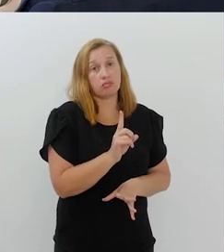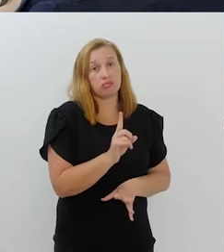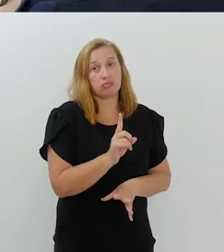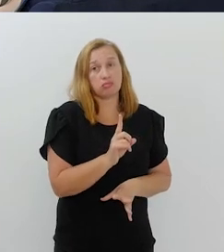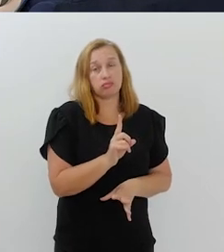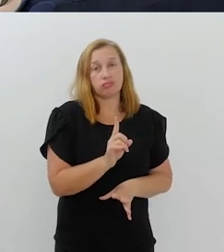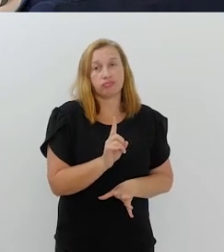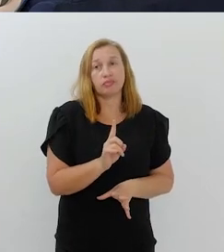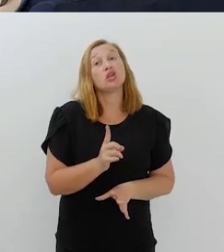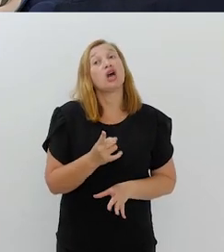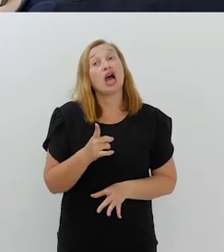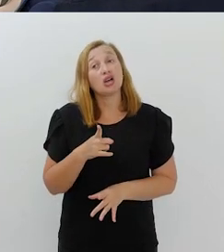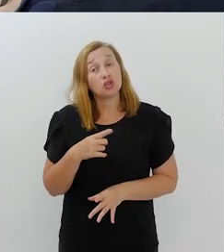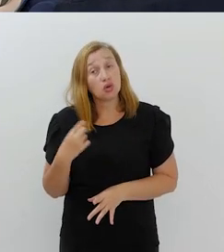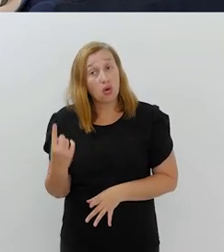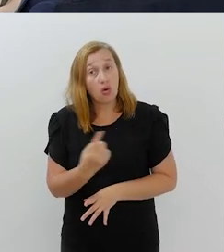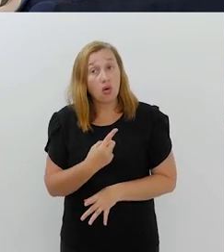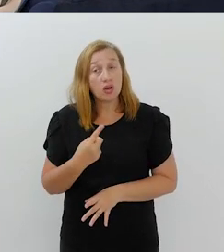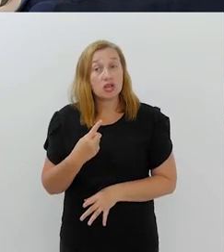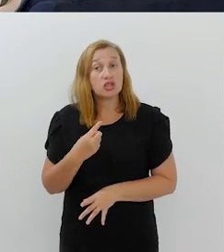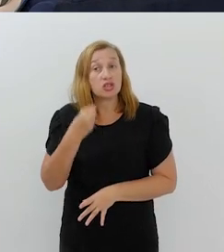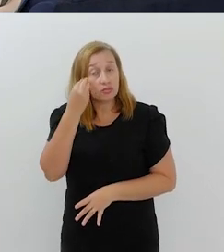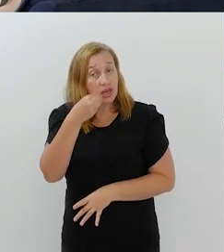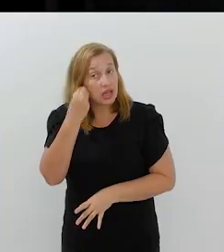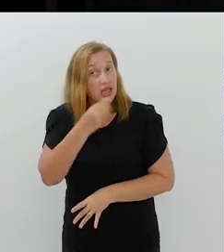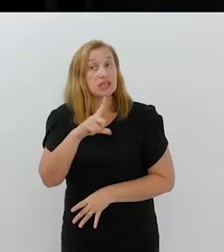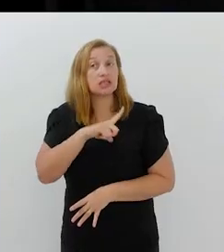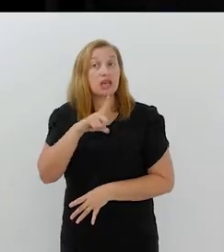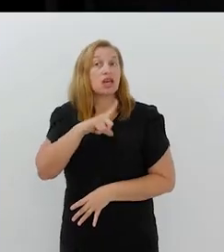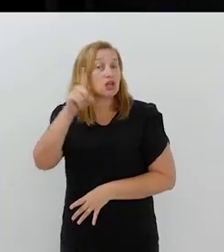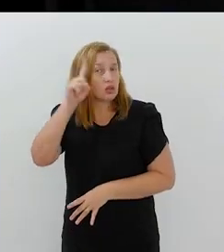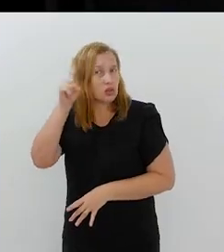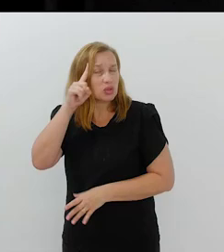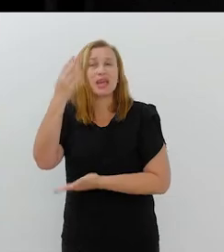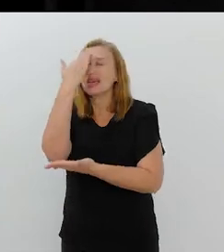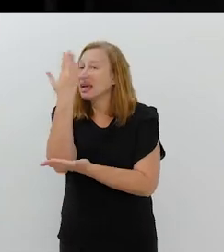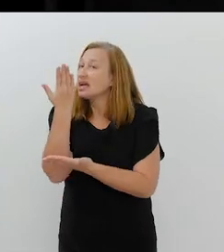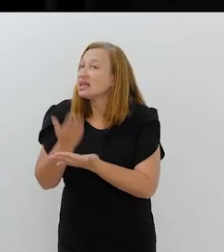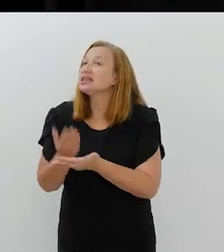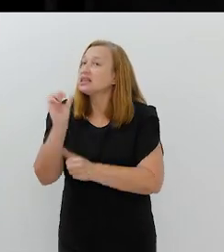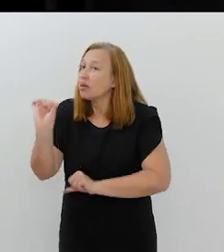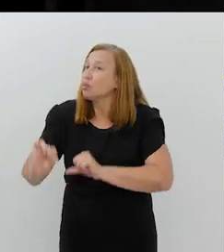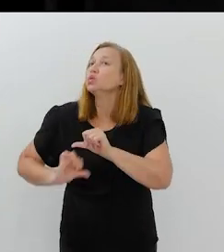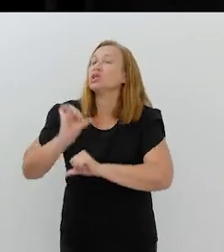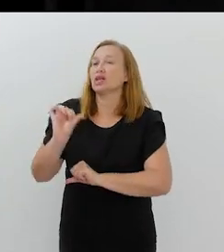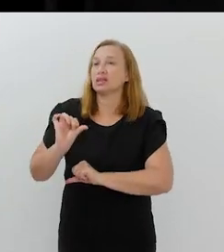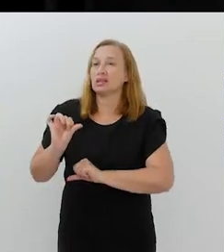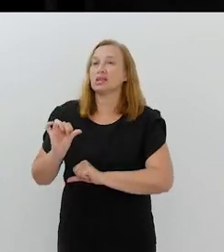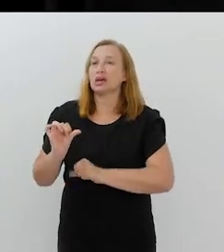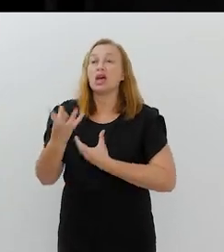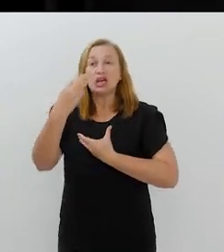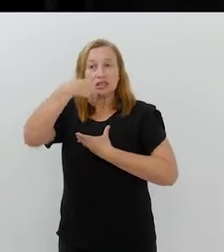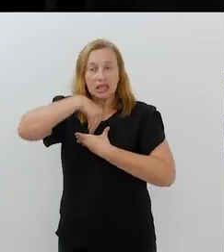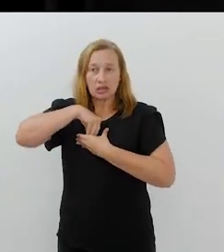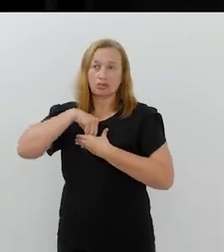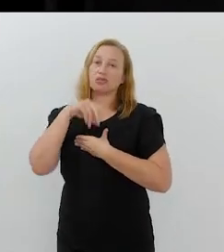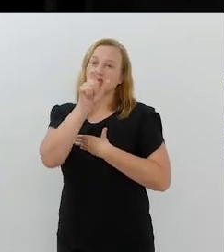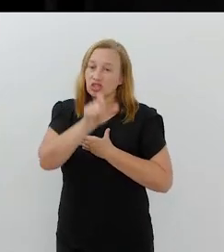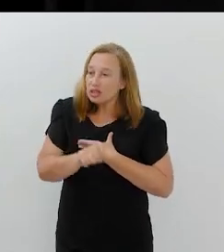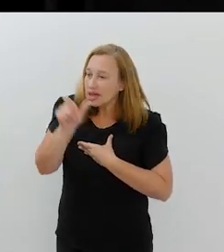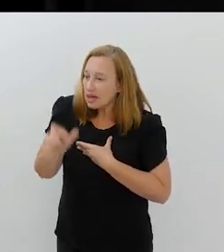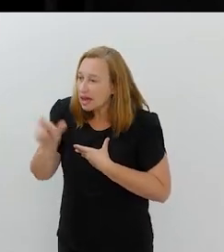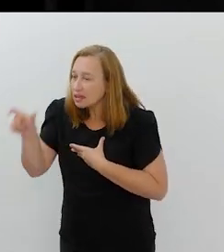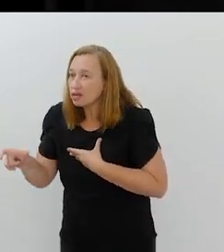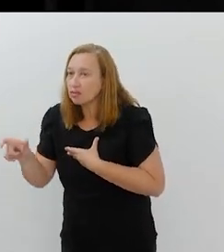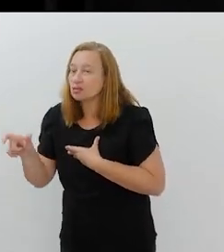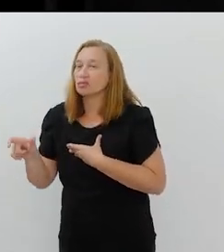reunir com uma pastoral. Simplesmente, naquele momento, não. a gente vive aquilo porque a gente acredita que há